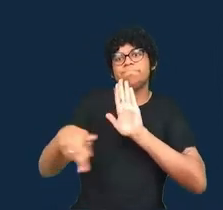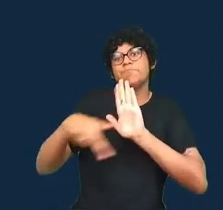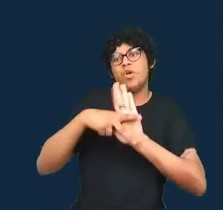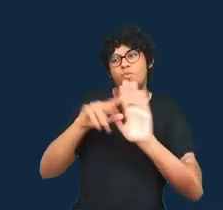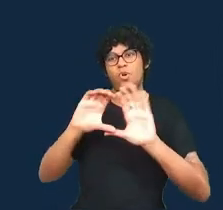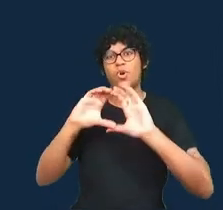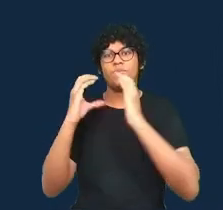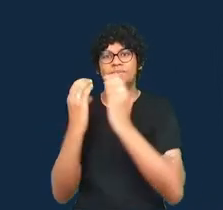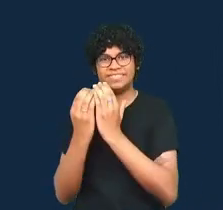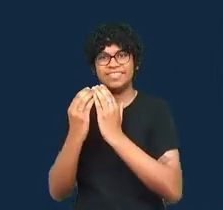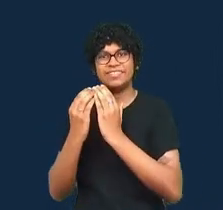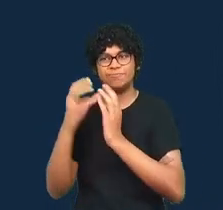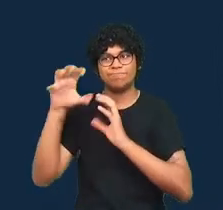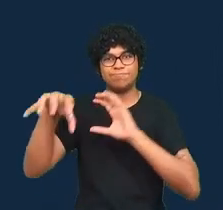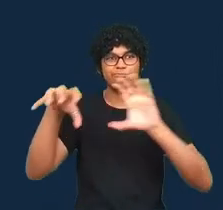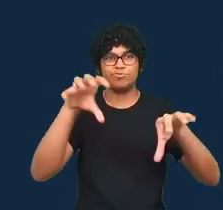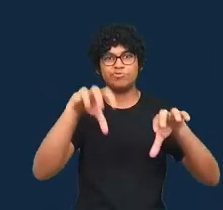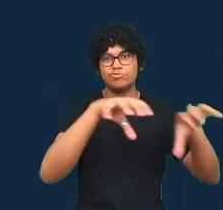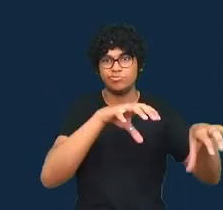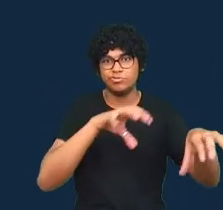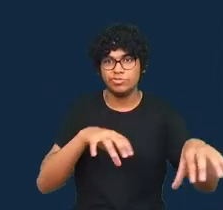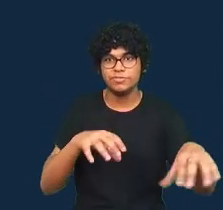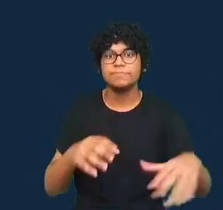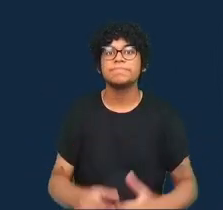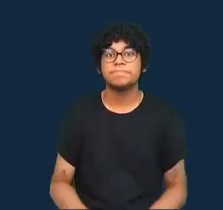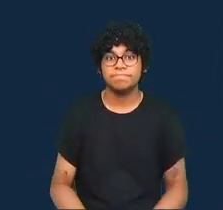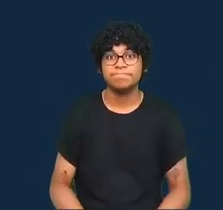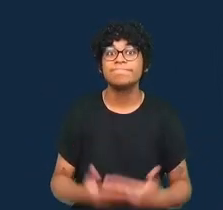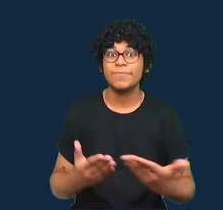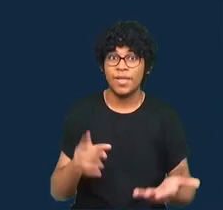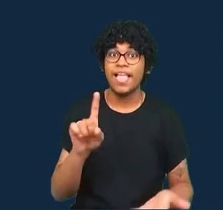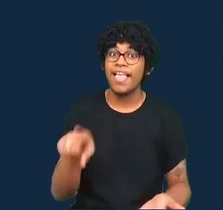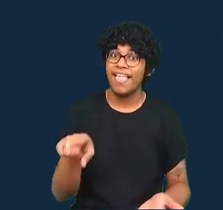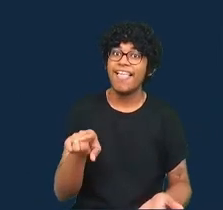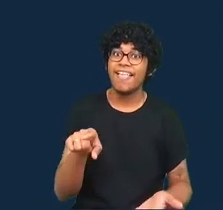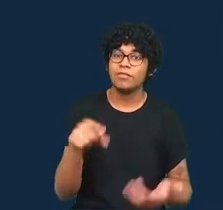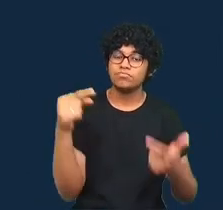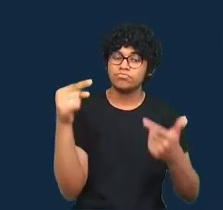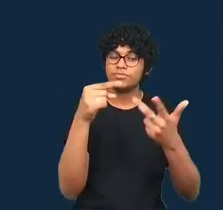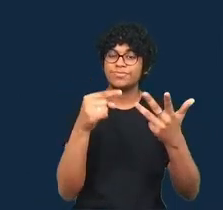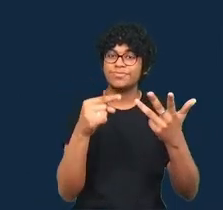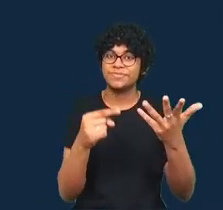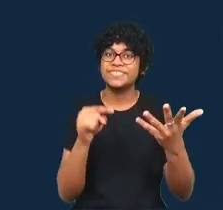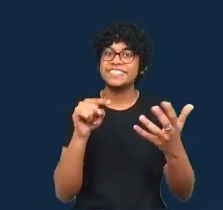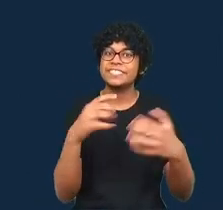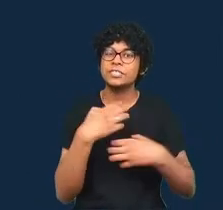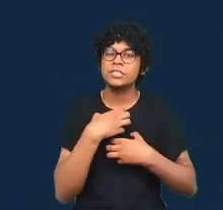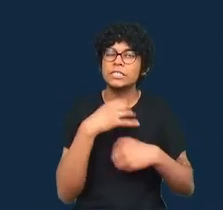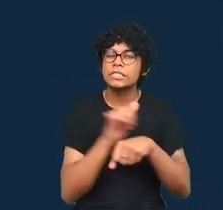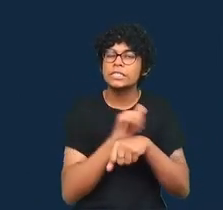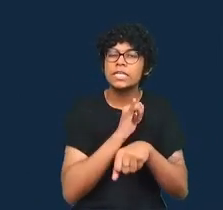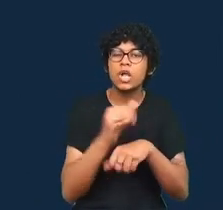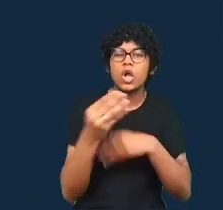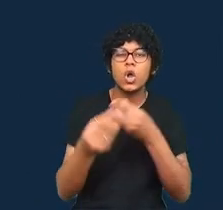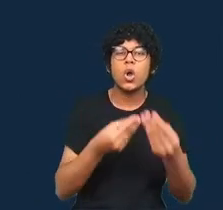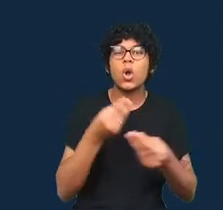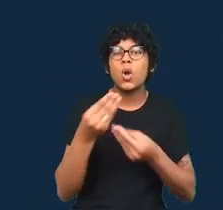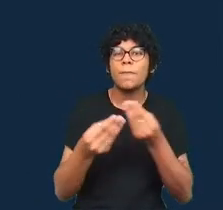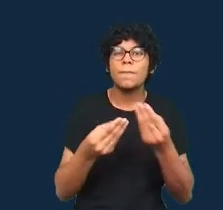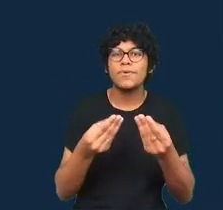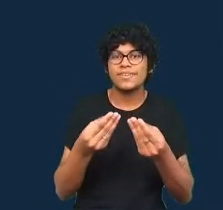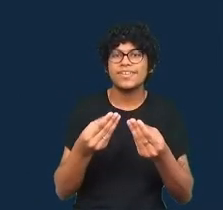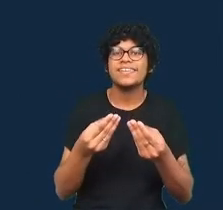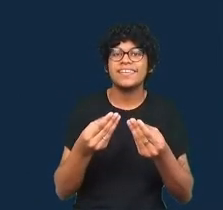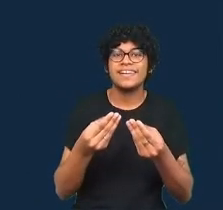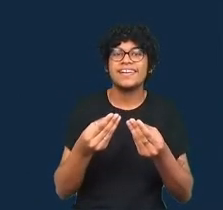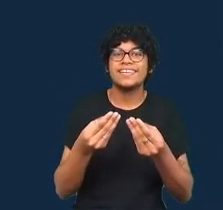Então, essas foram algumas das maneiras pelas quais esse princípio final de cultivar formas reflexivas de contar história podem